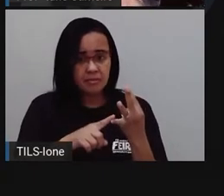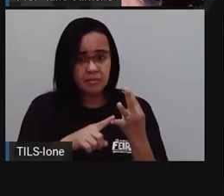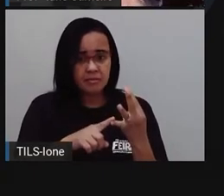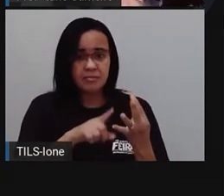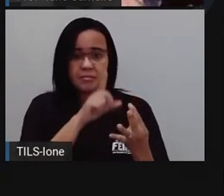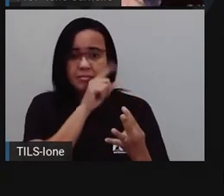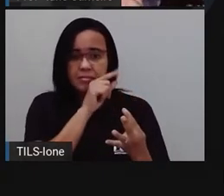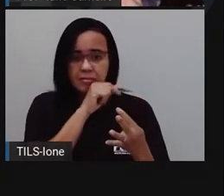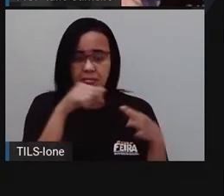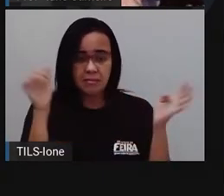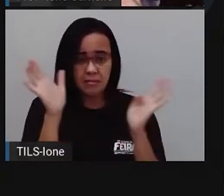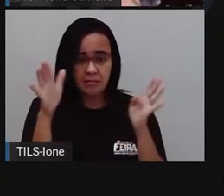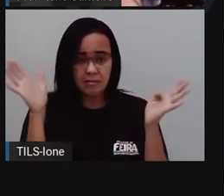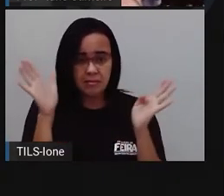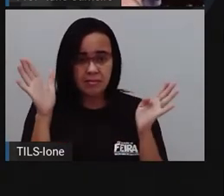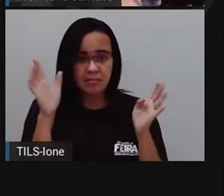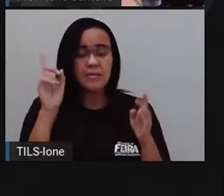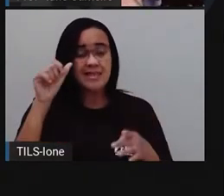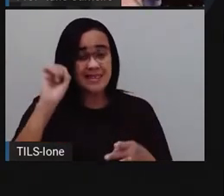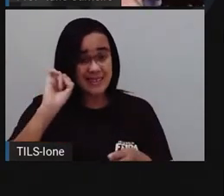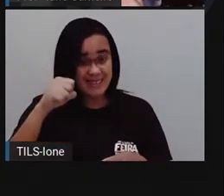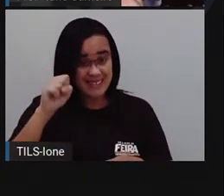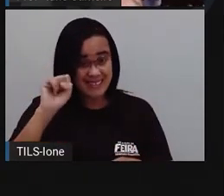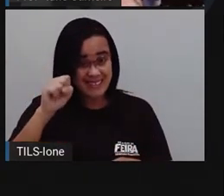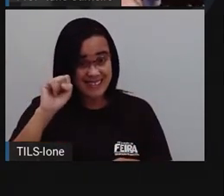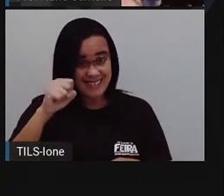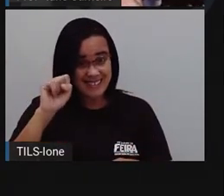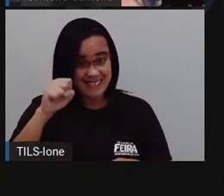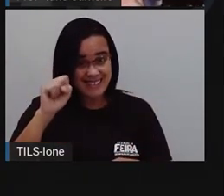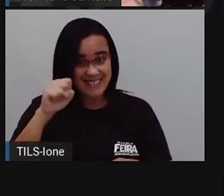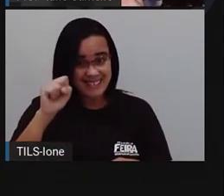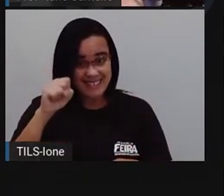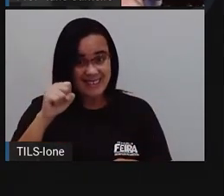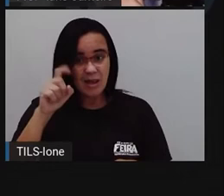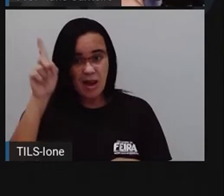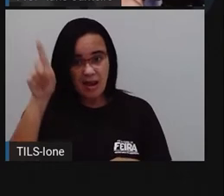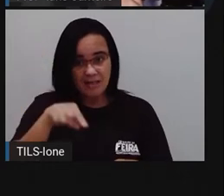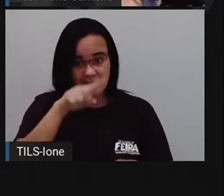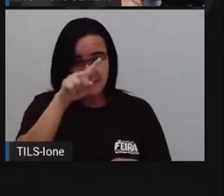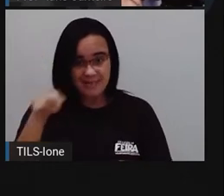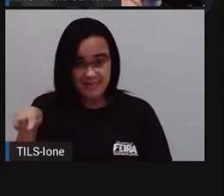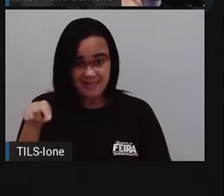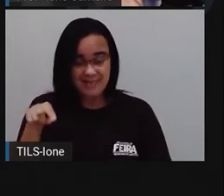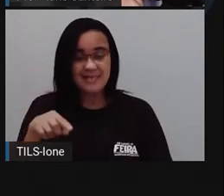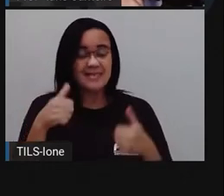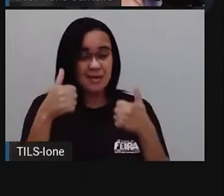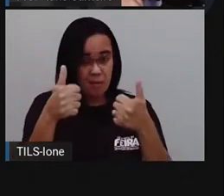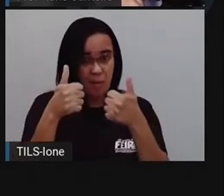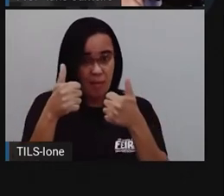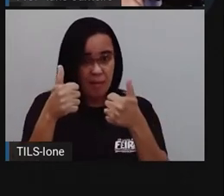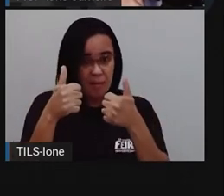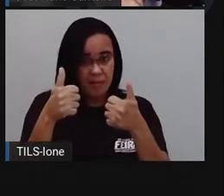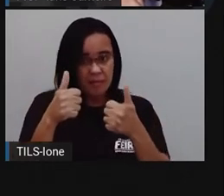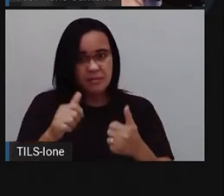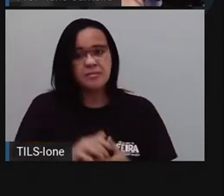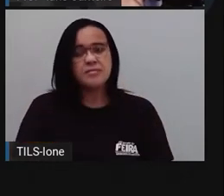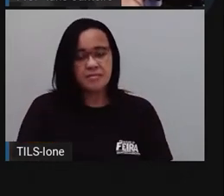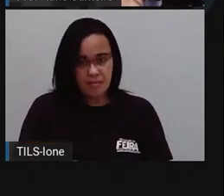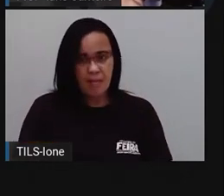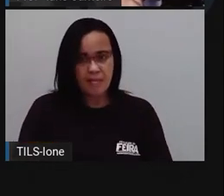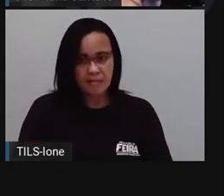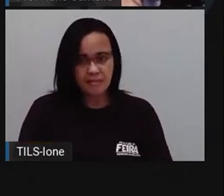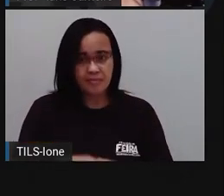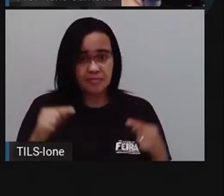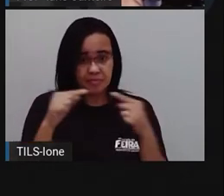urubu-rei é uma ave? Sim, é uma ave. Vou fazer um x, ó. Na ave, ó. É uma